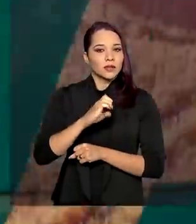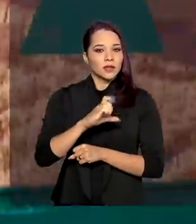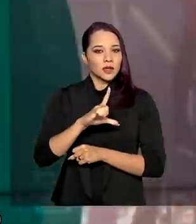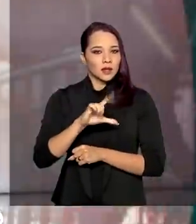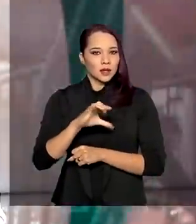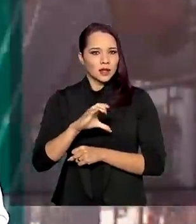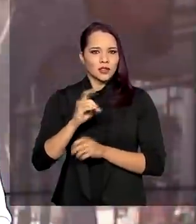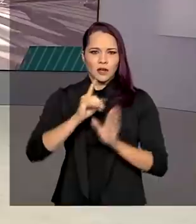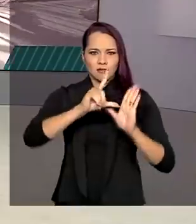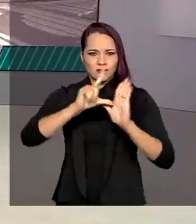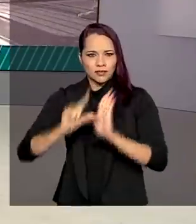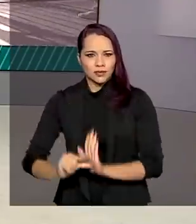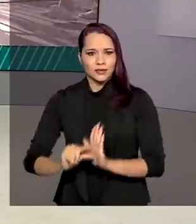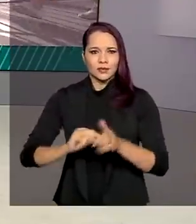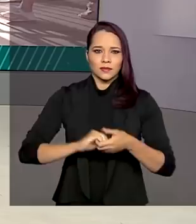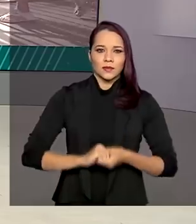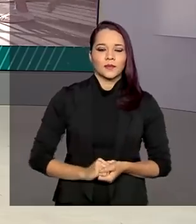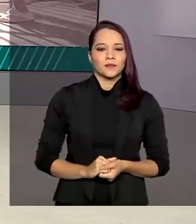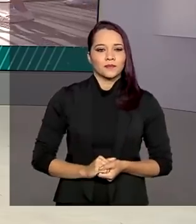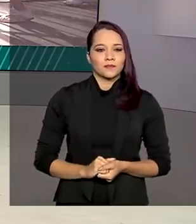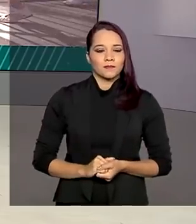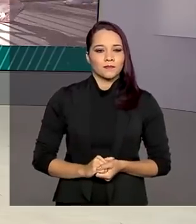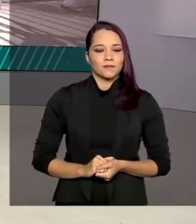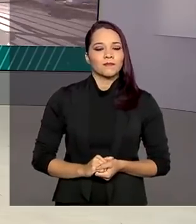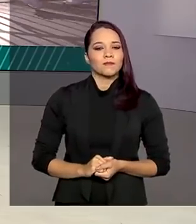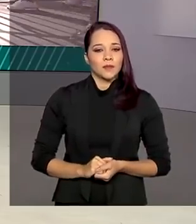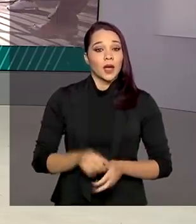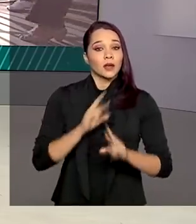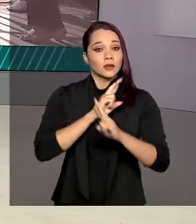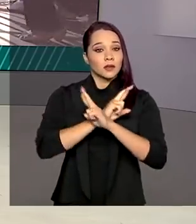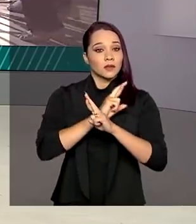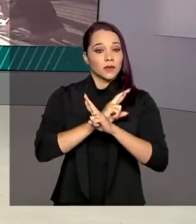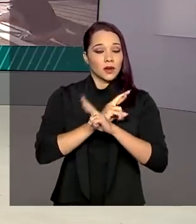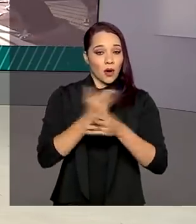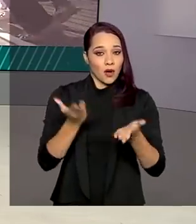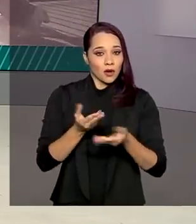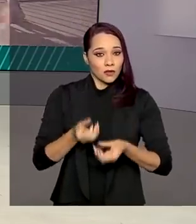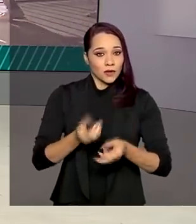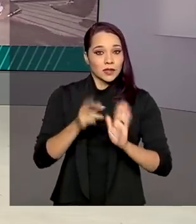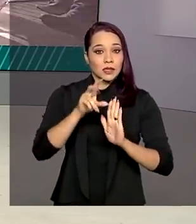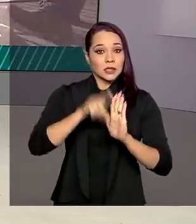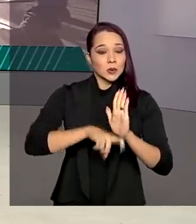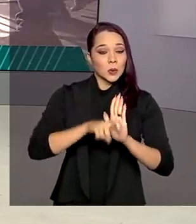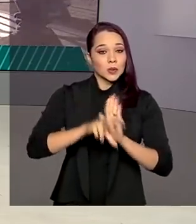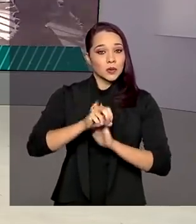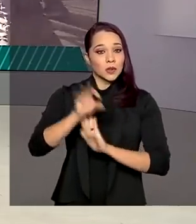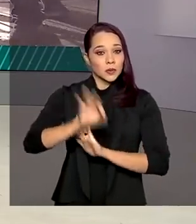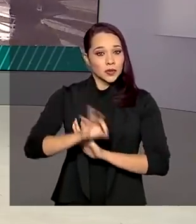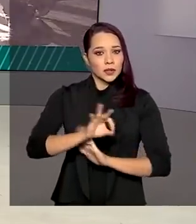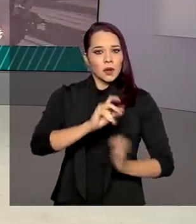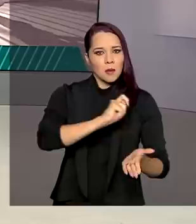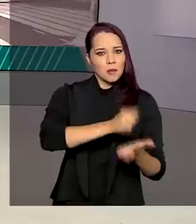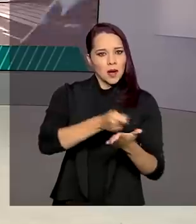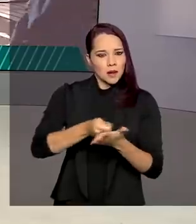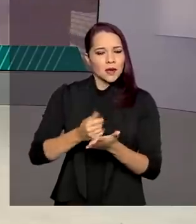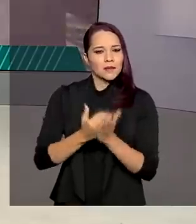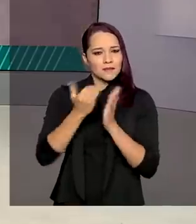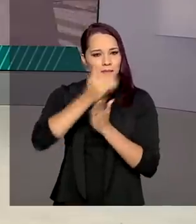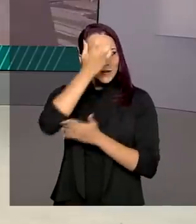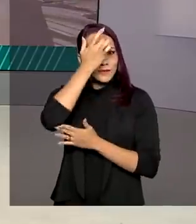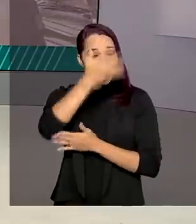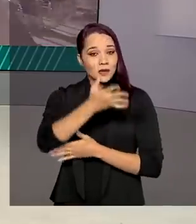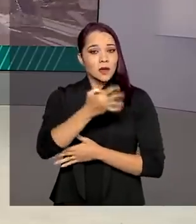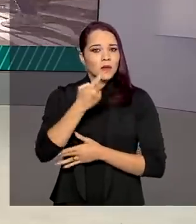mínima histórica. A Receita Federal está oferecendo desconto de 50% e pagamento facilitado